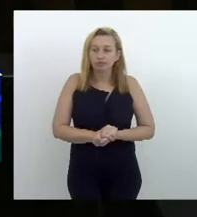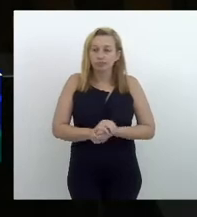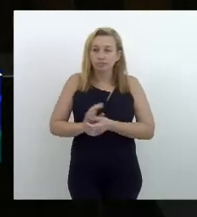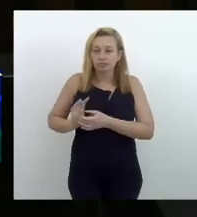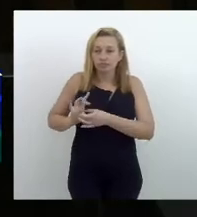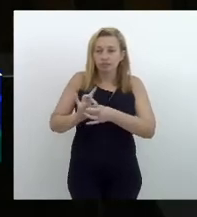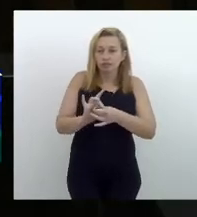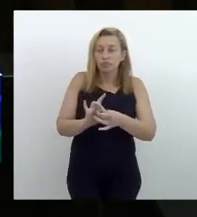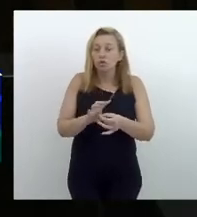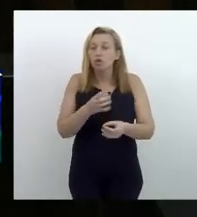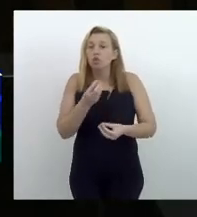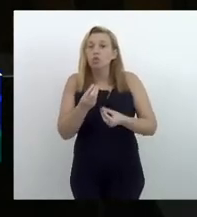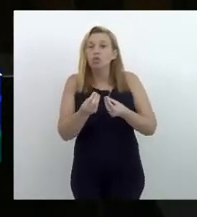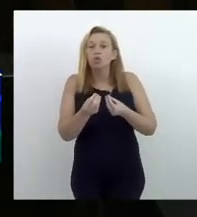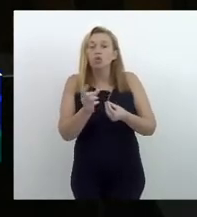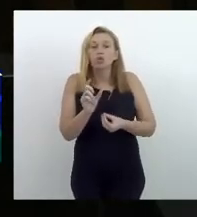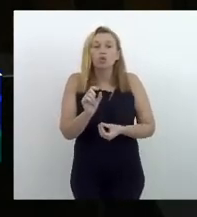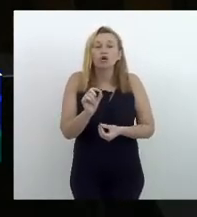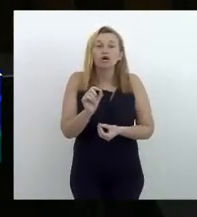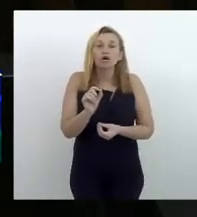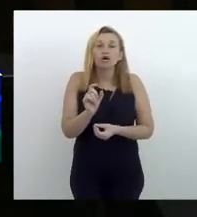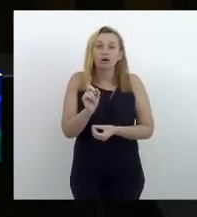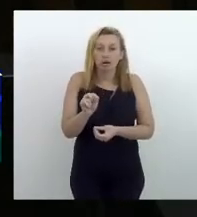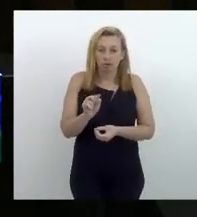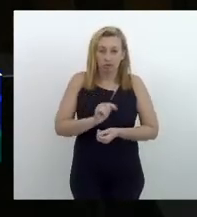O que é caminhar no fio da navalha?